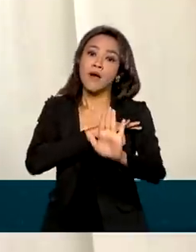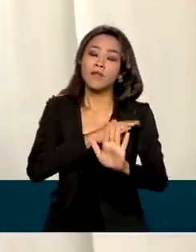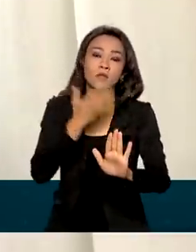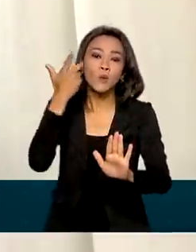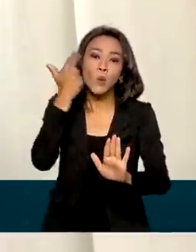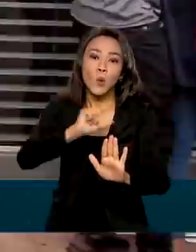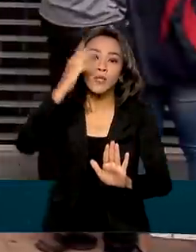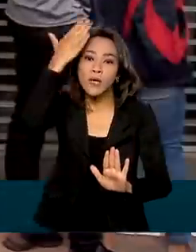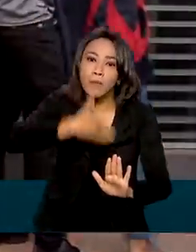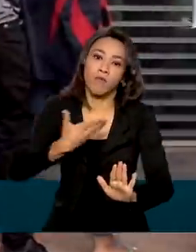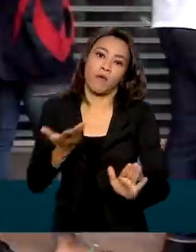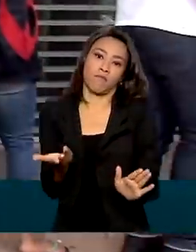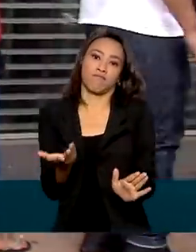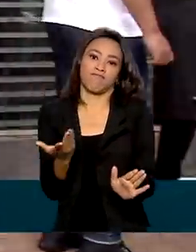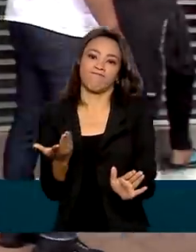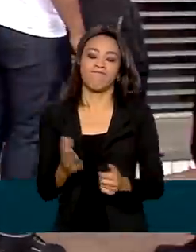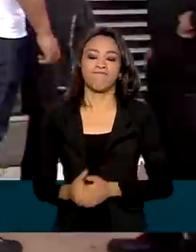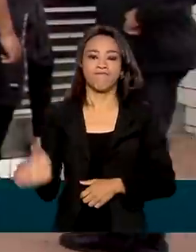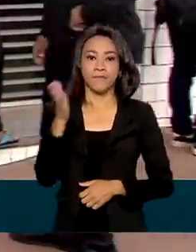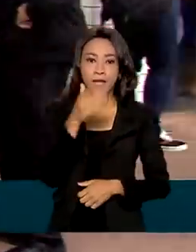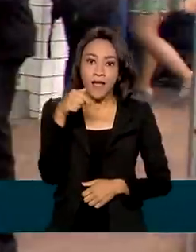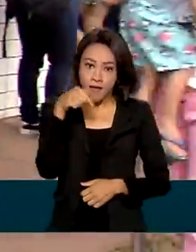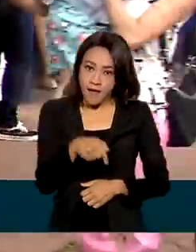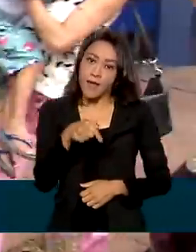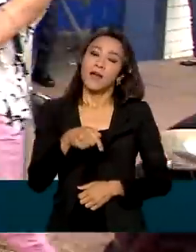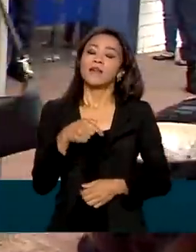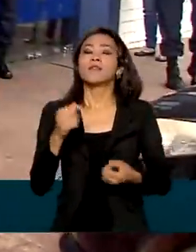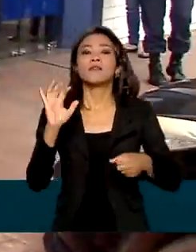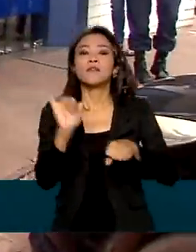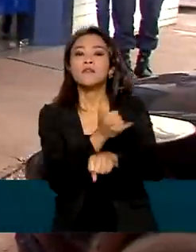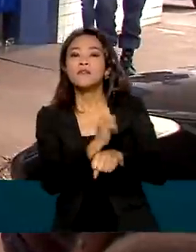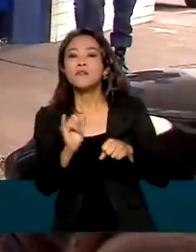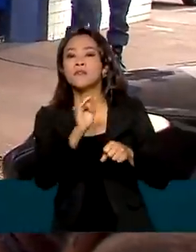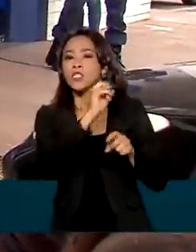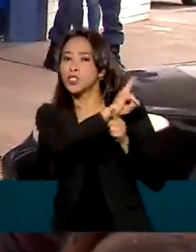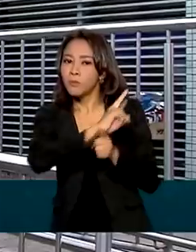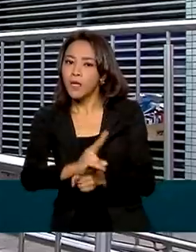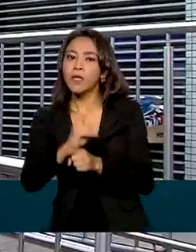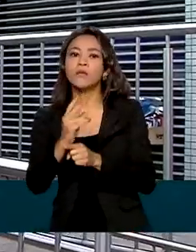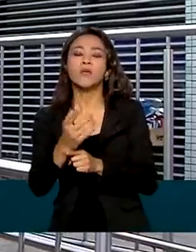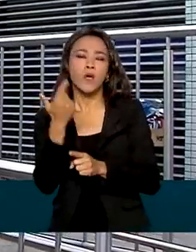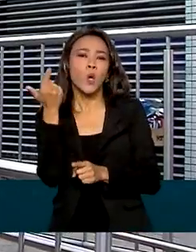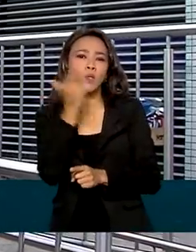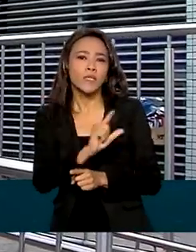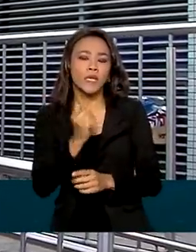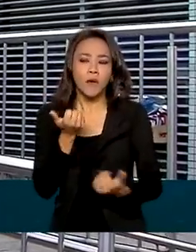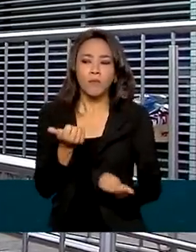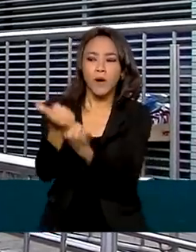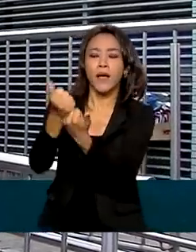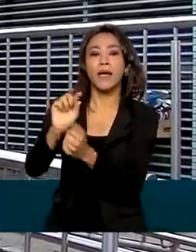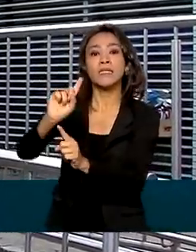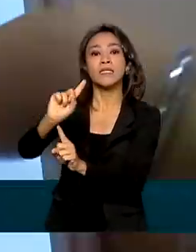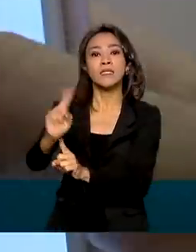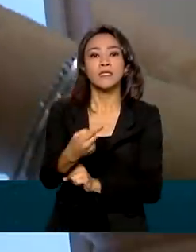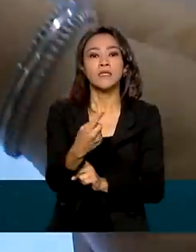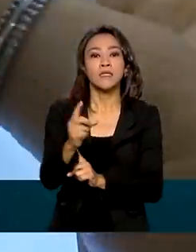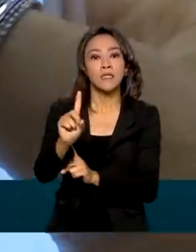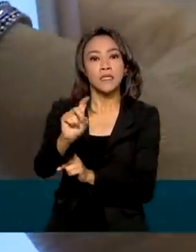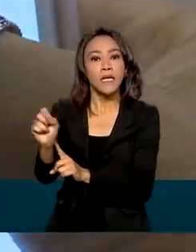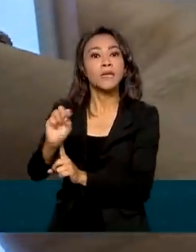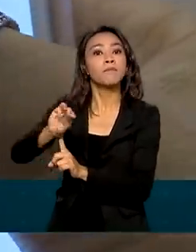comprovar. A medida poderá beneficiar cerca de 100 milhões de clientes que já possuem